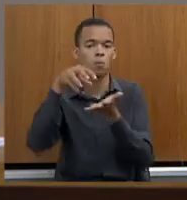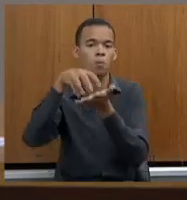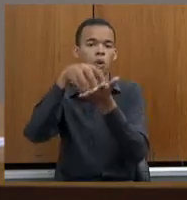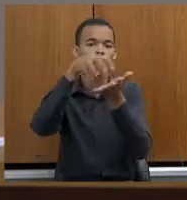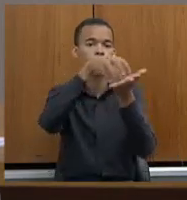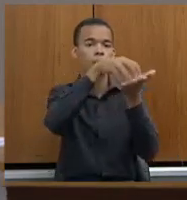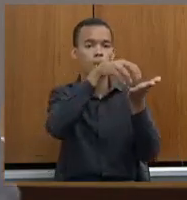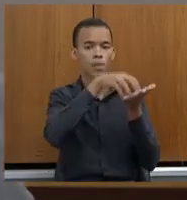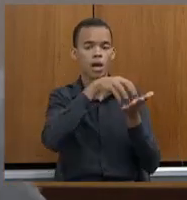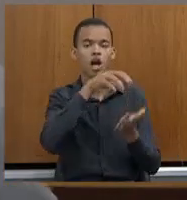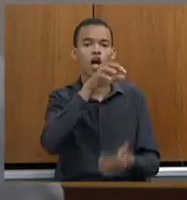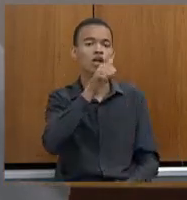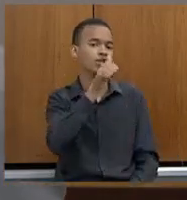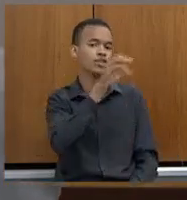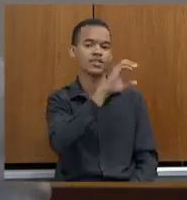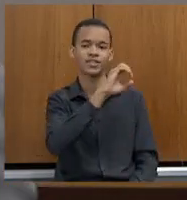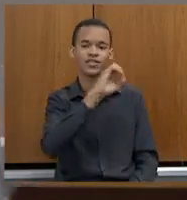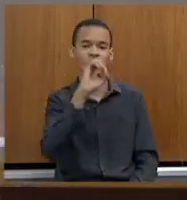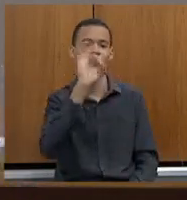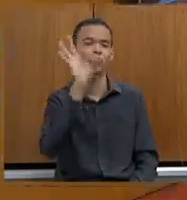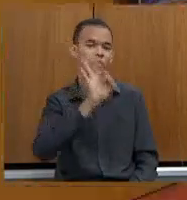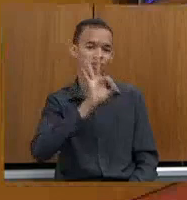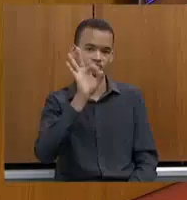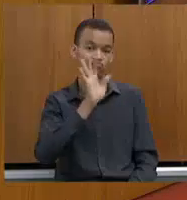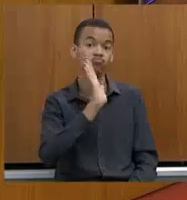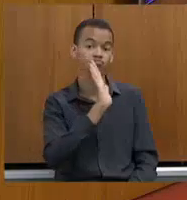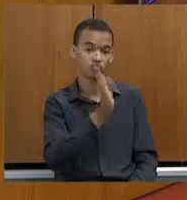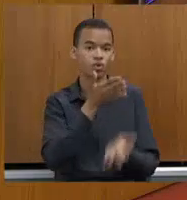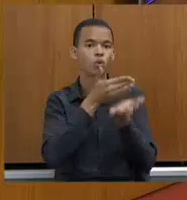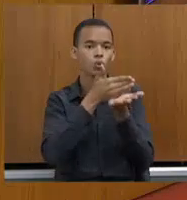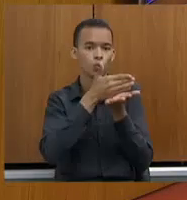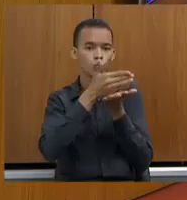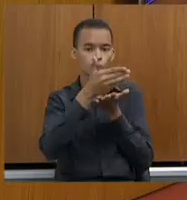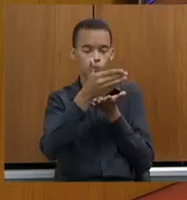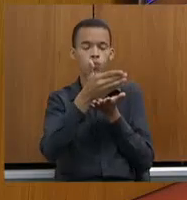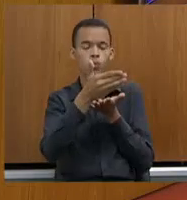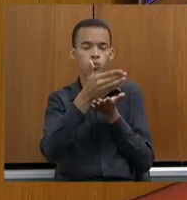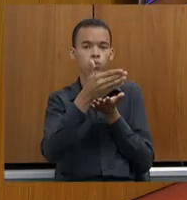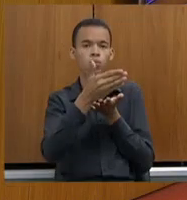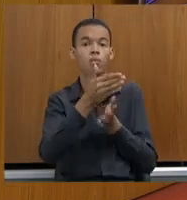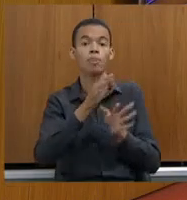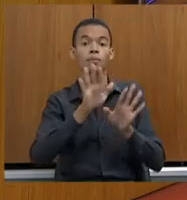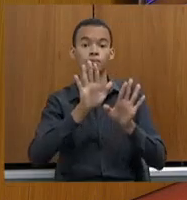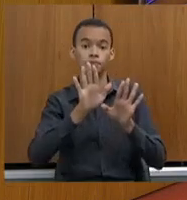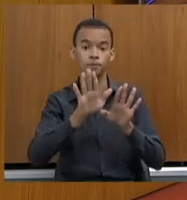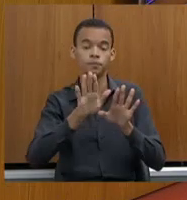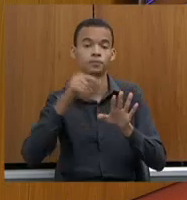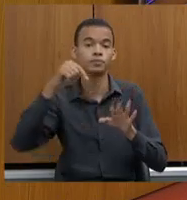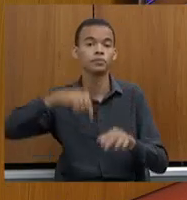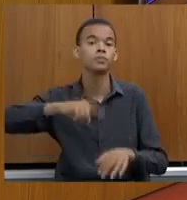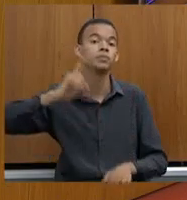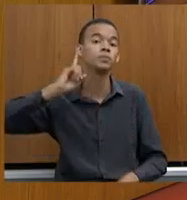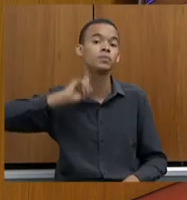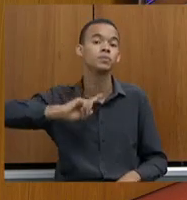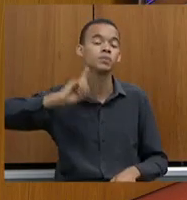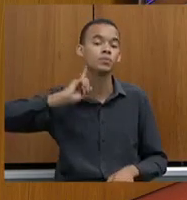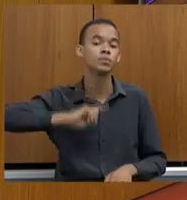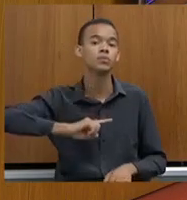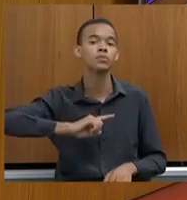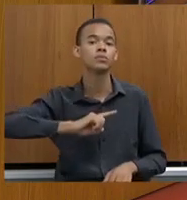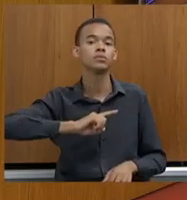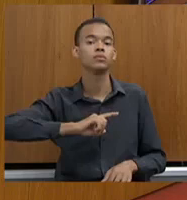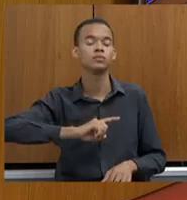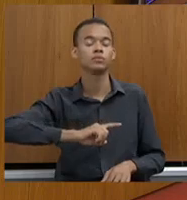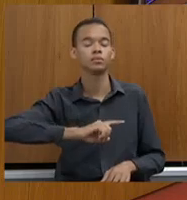identidade. mas para que o município tenha lá o equipamento e sem precisar do